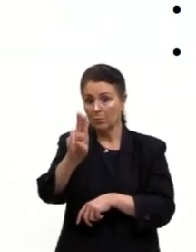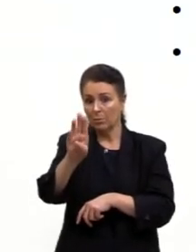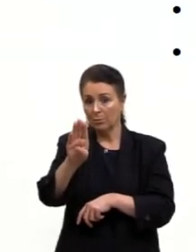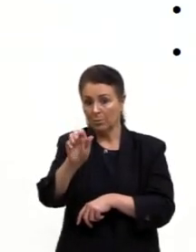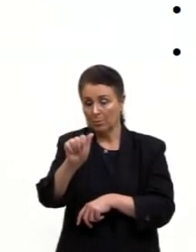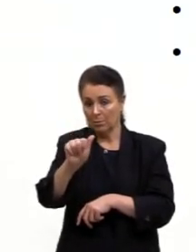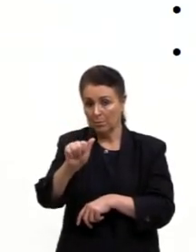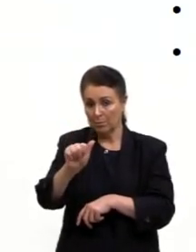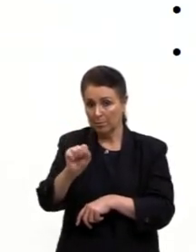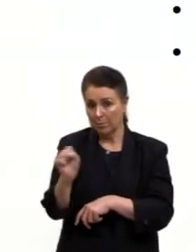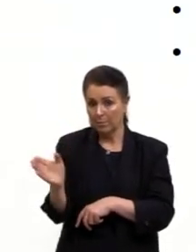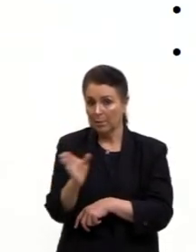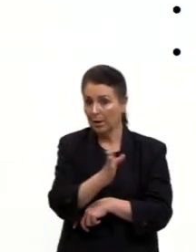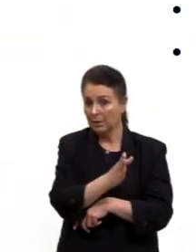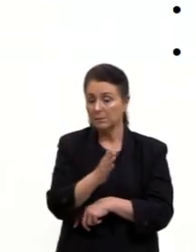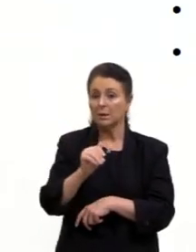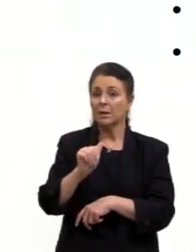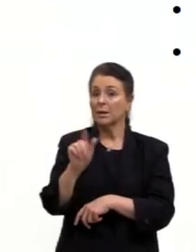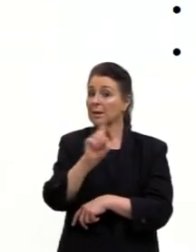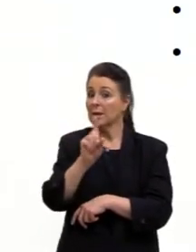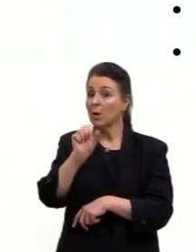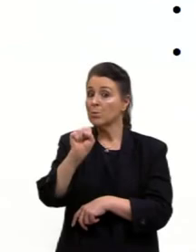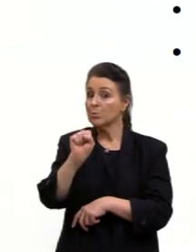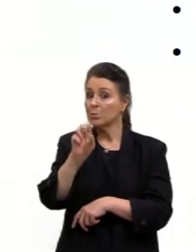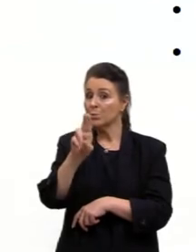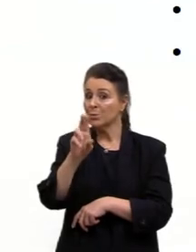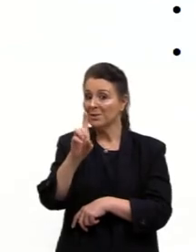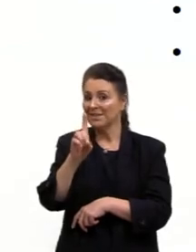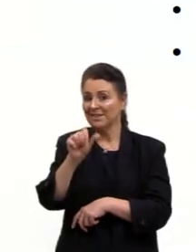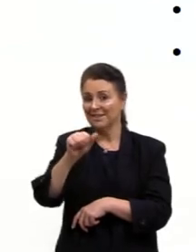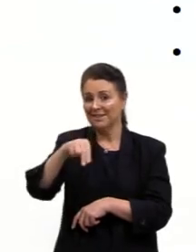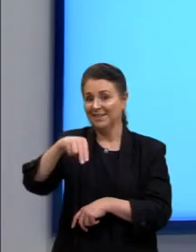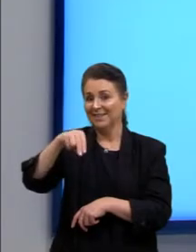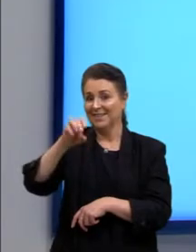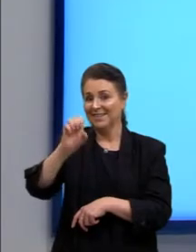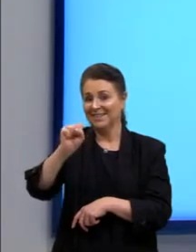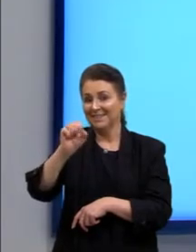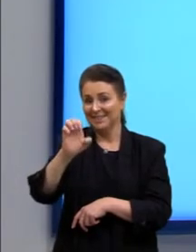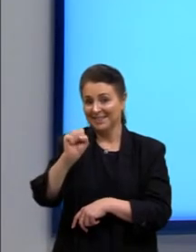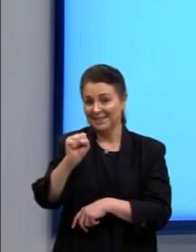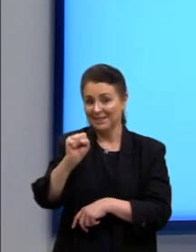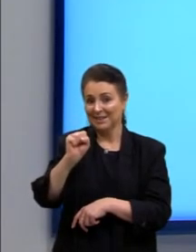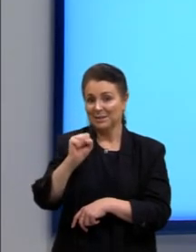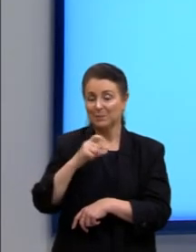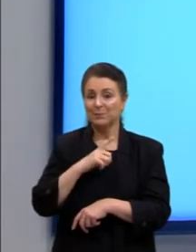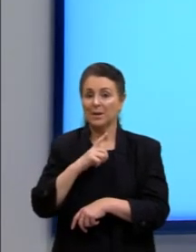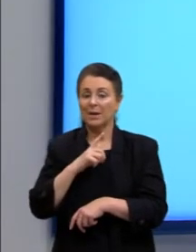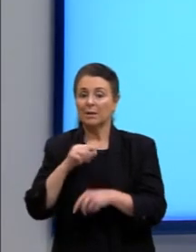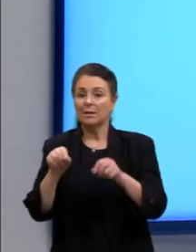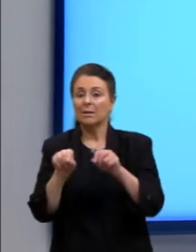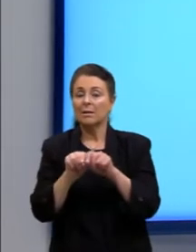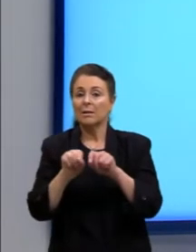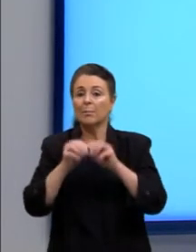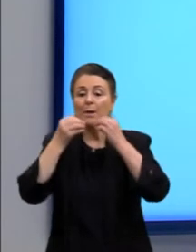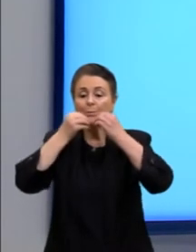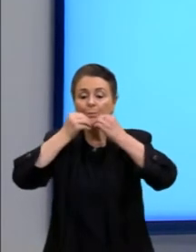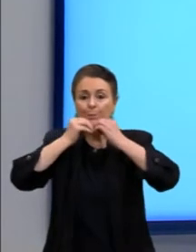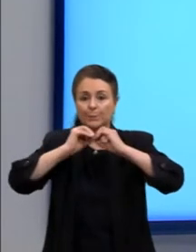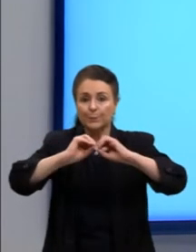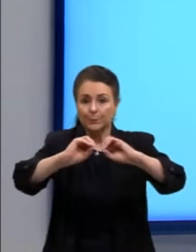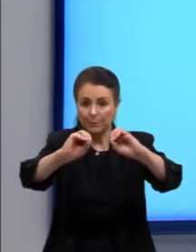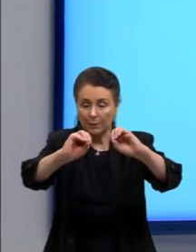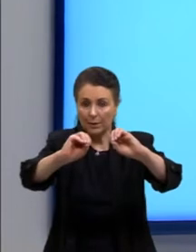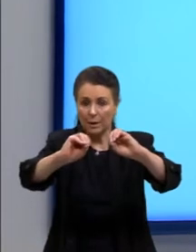sudaneses, não tanto do Sudão em si, mas mais aqui da África Ocidental e da Costa do Marfim, da Mina,